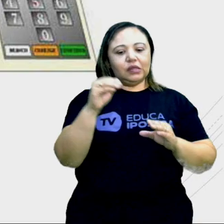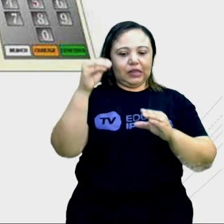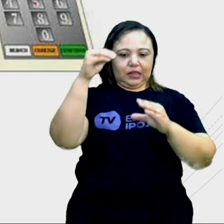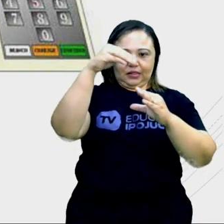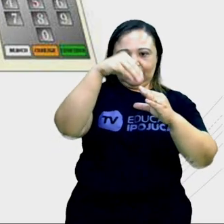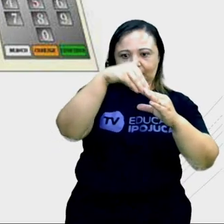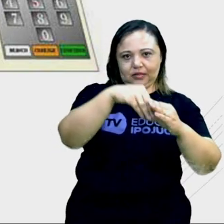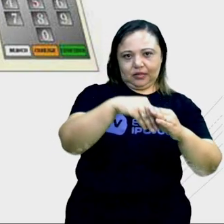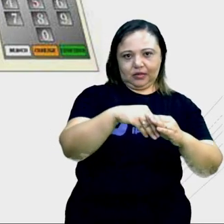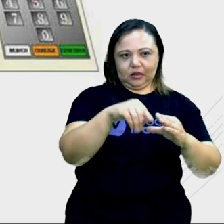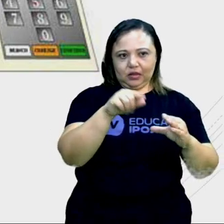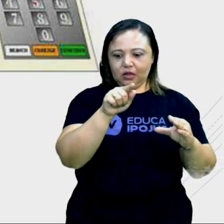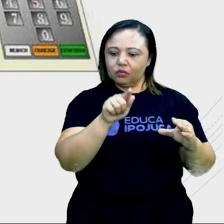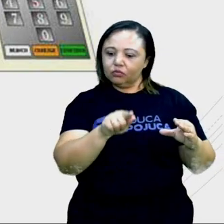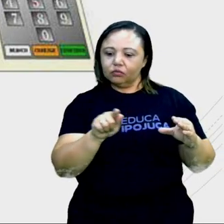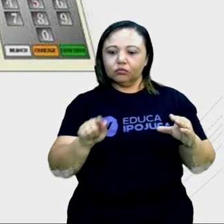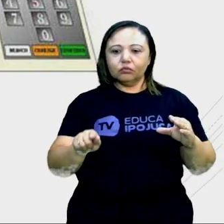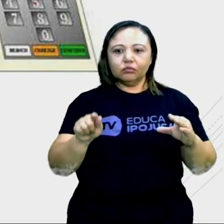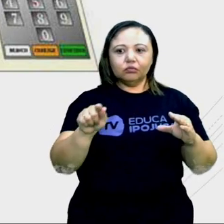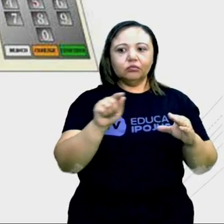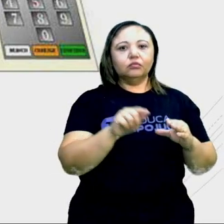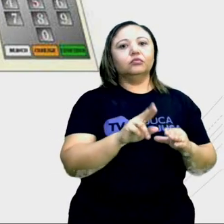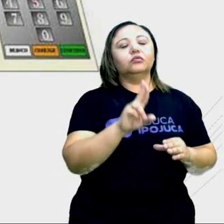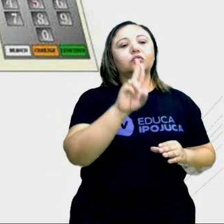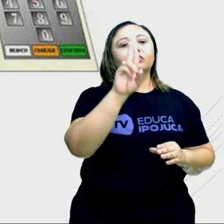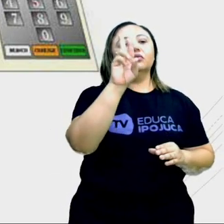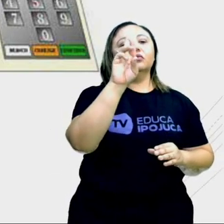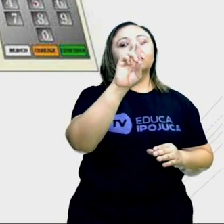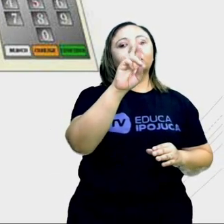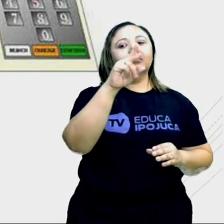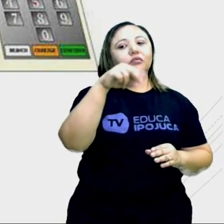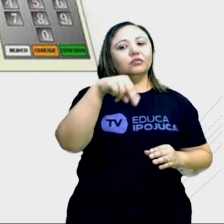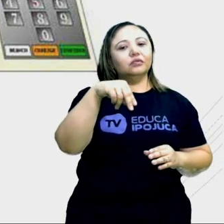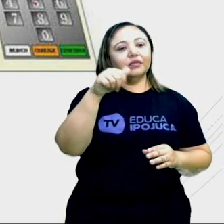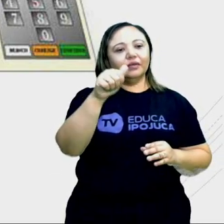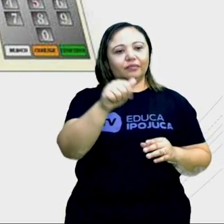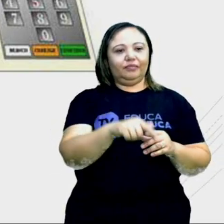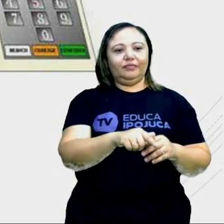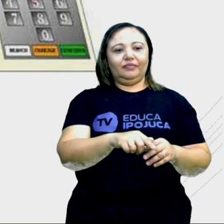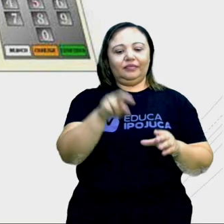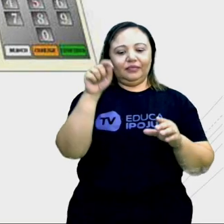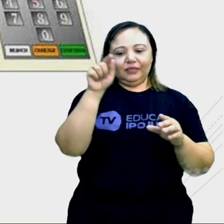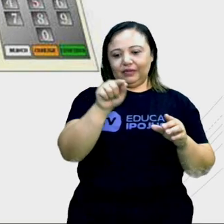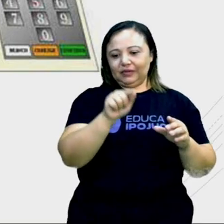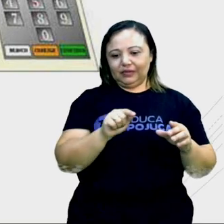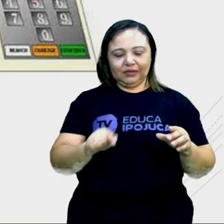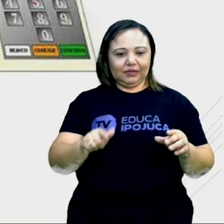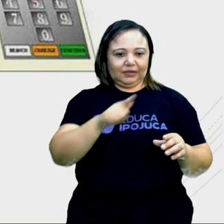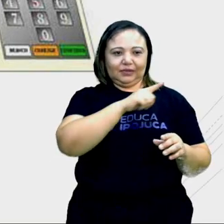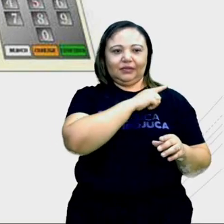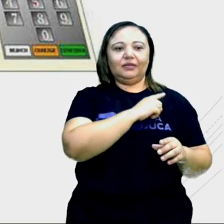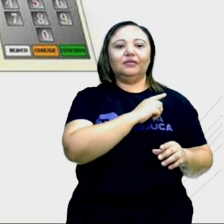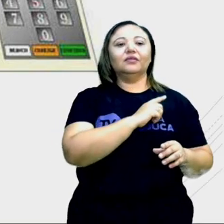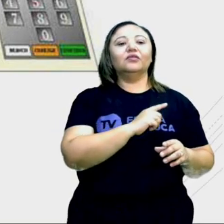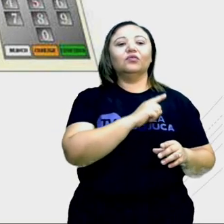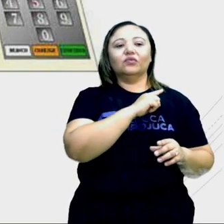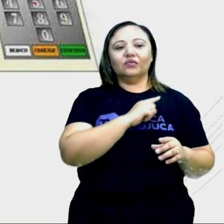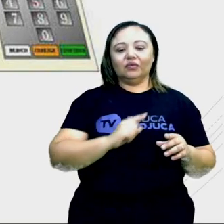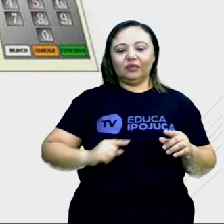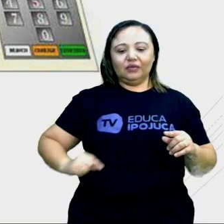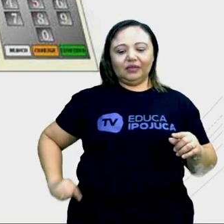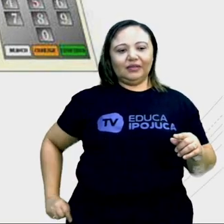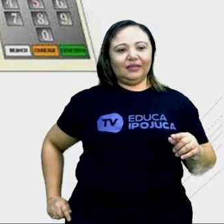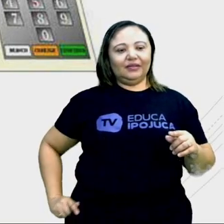Urna, olha só a urna que a mamãe e o papai vai lá votar no dia da eleição. Também